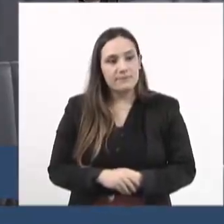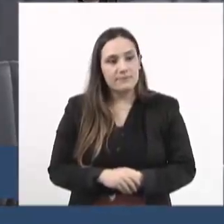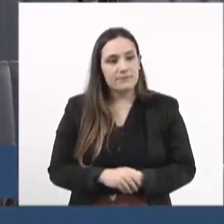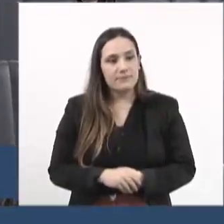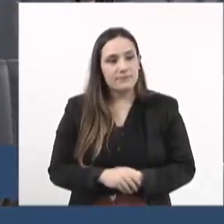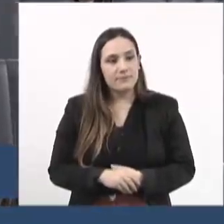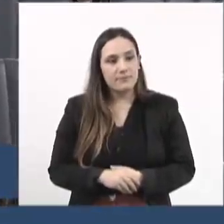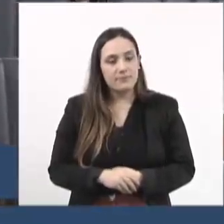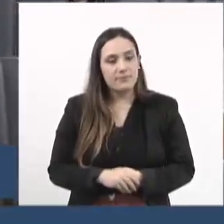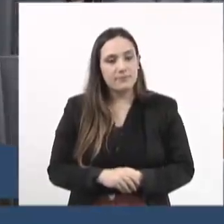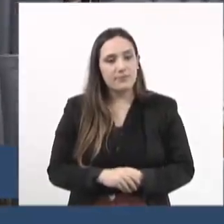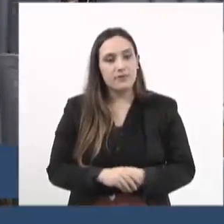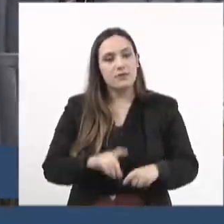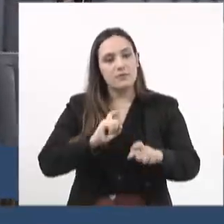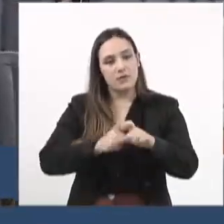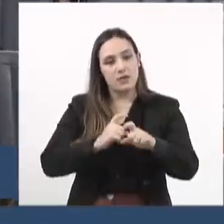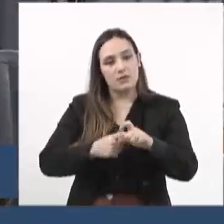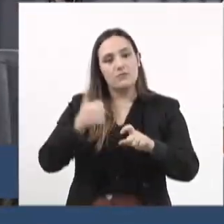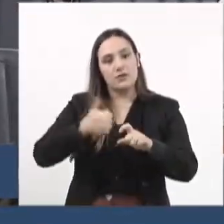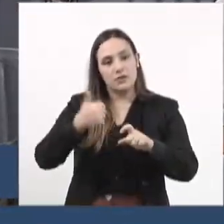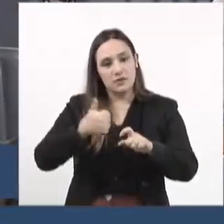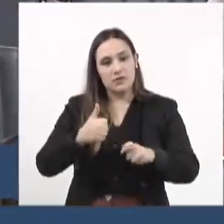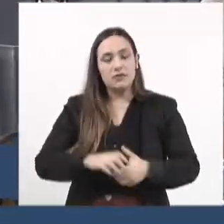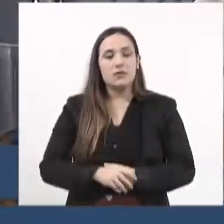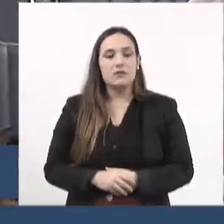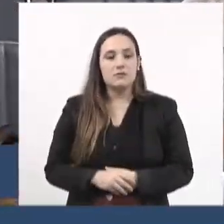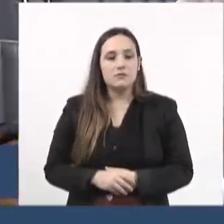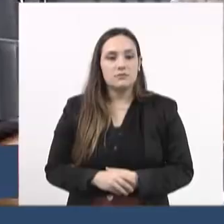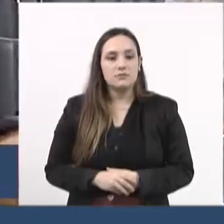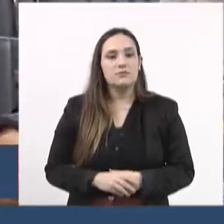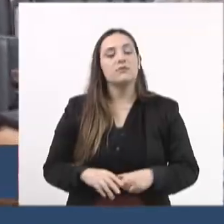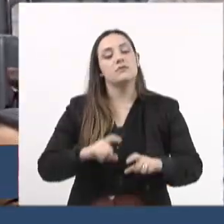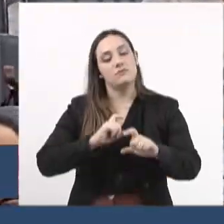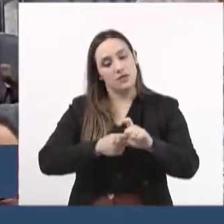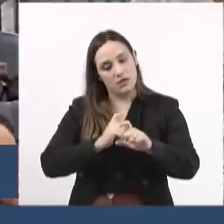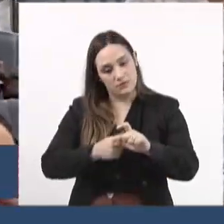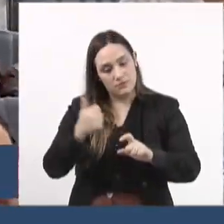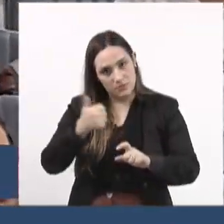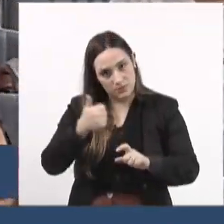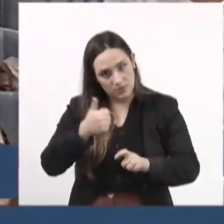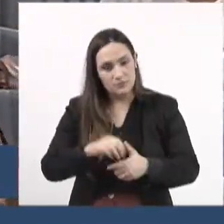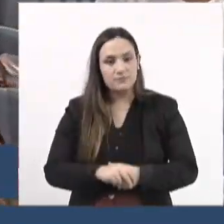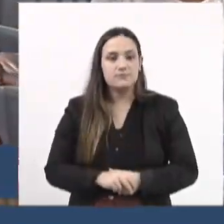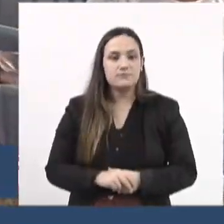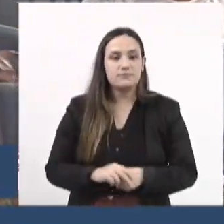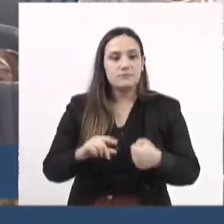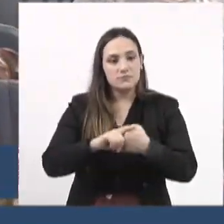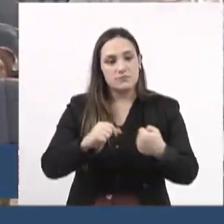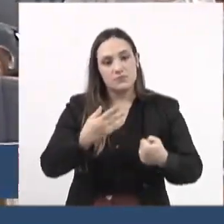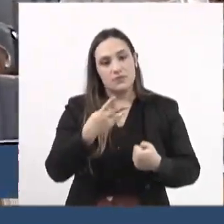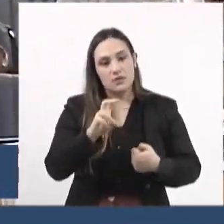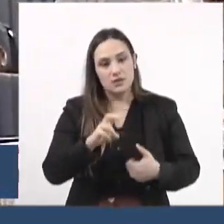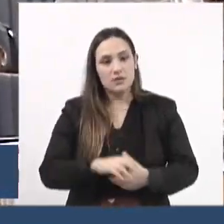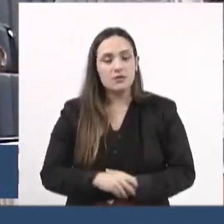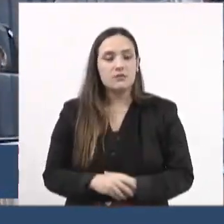ao parágrafo primeiro, ao parágrafo primeiro do artigo 45.